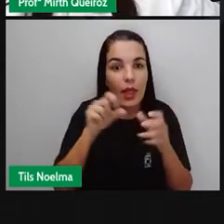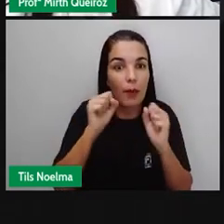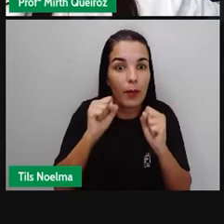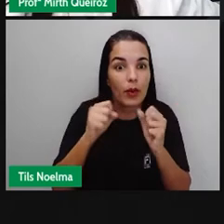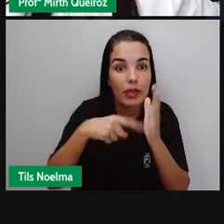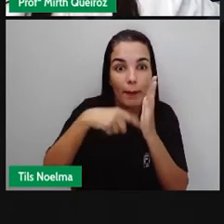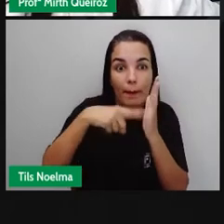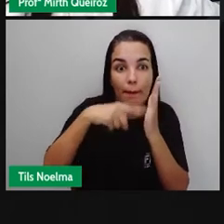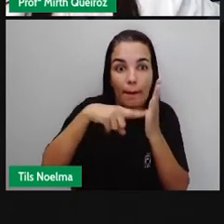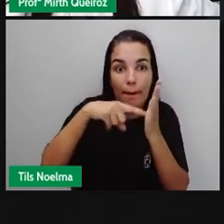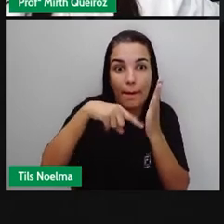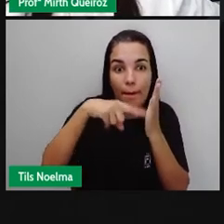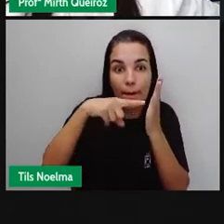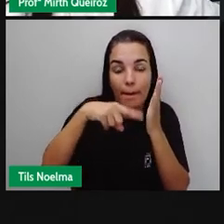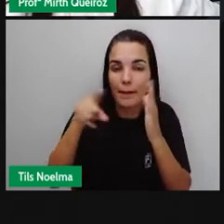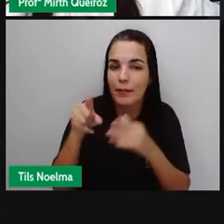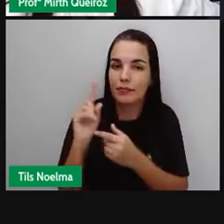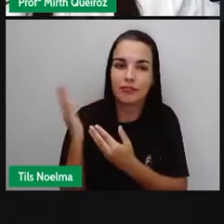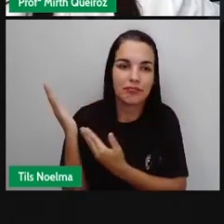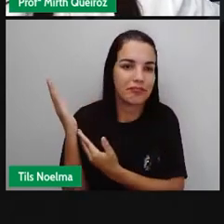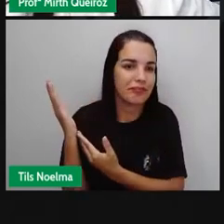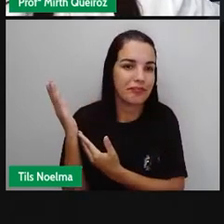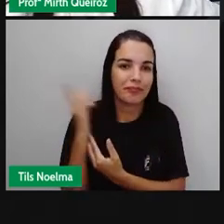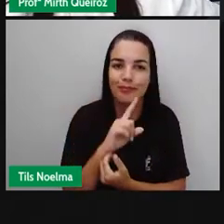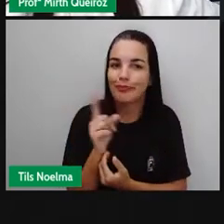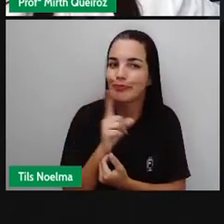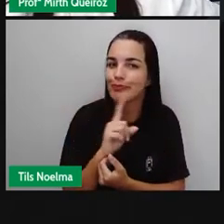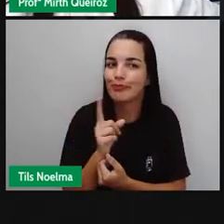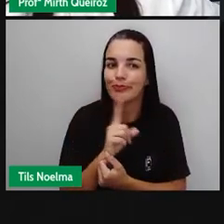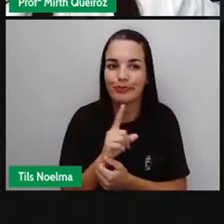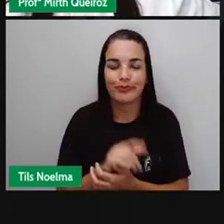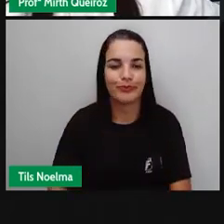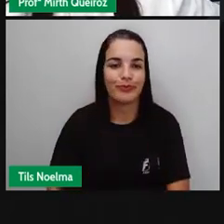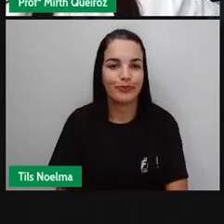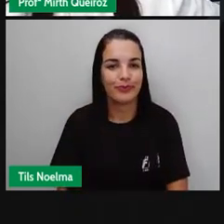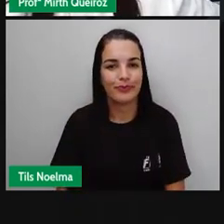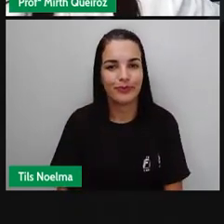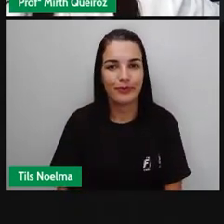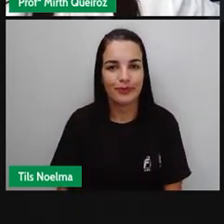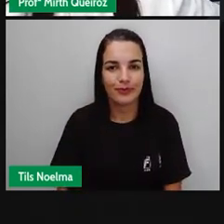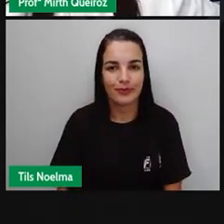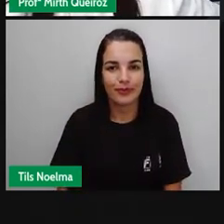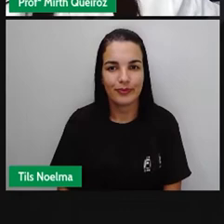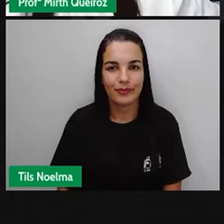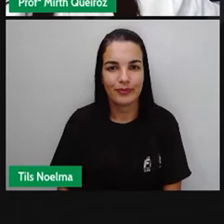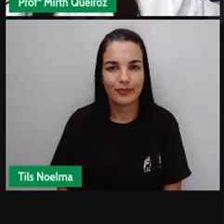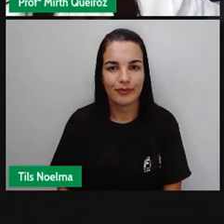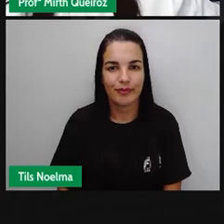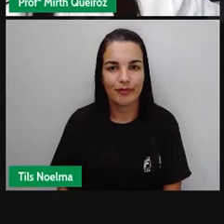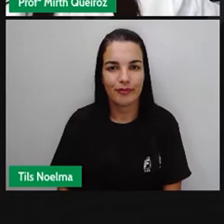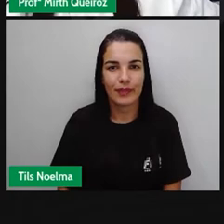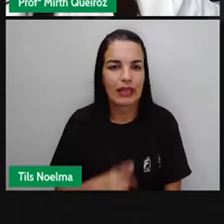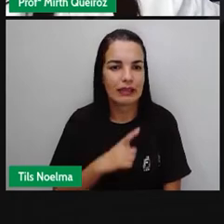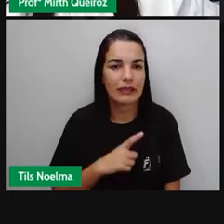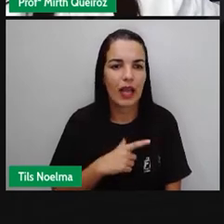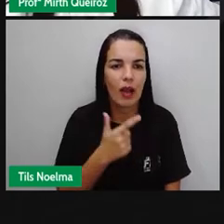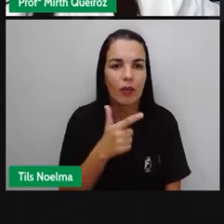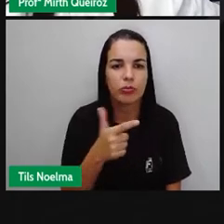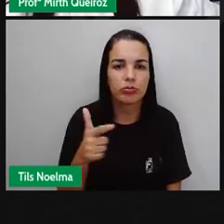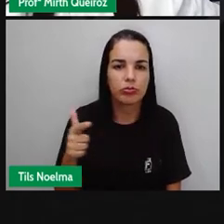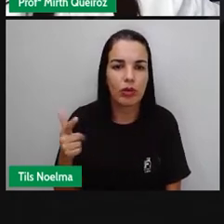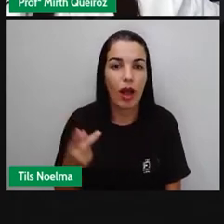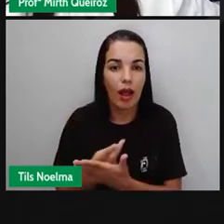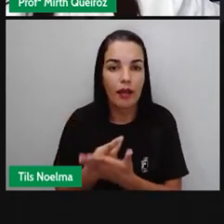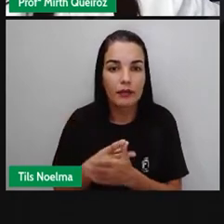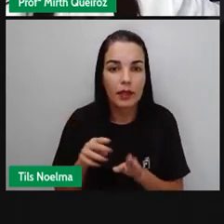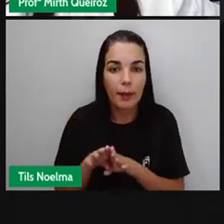borrões aqui, tal qual essa pessoa fez, certo? E aí, dentre vários outros tipos de erros, mas o que